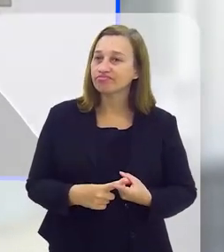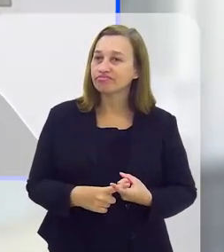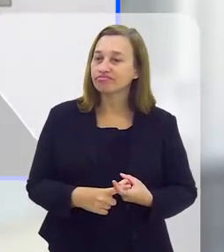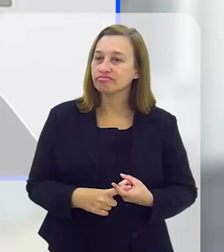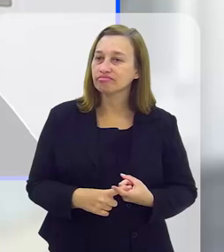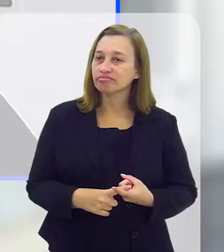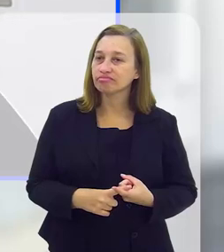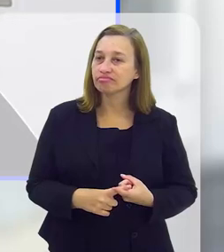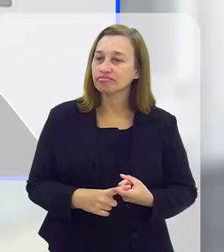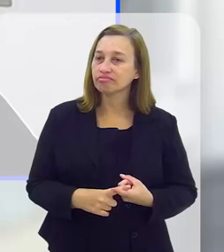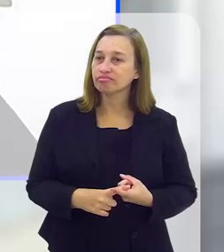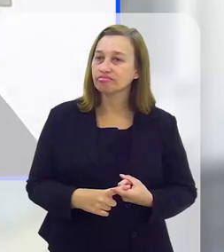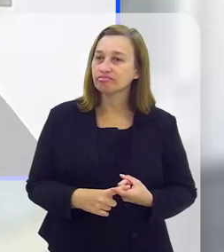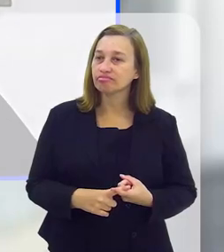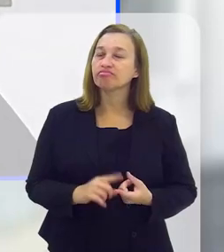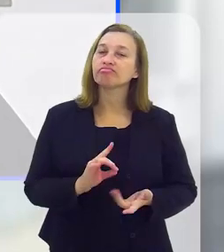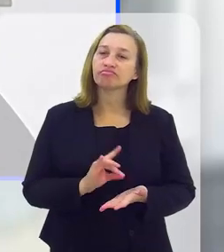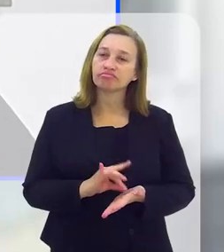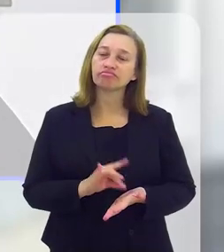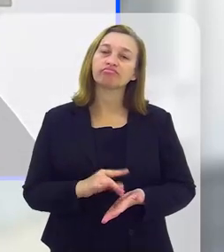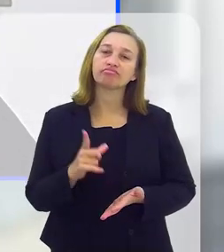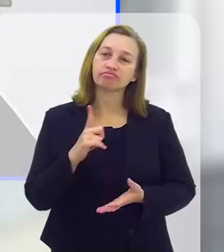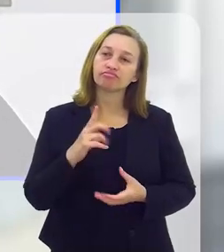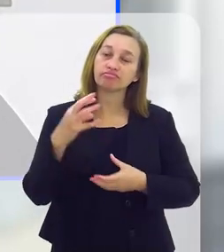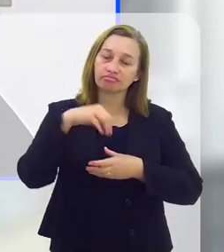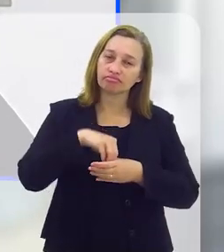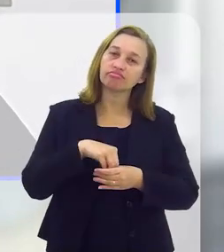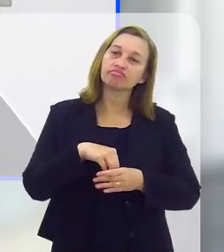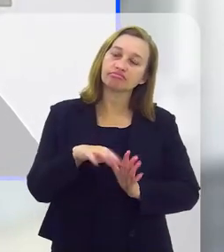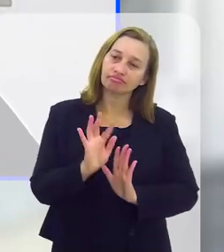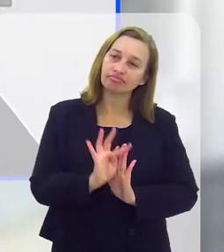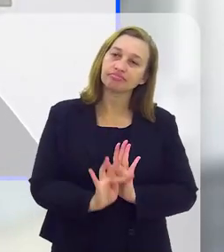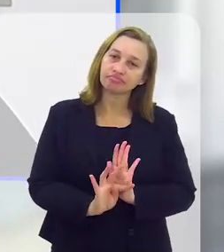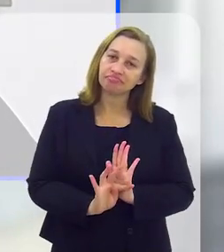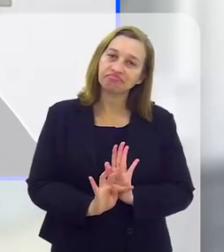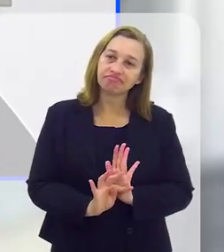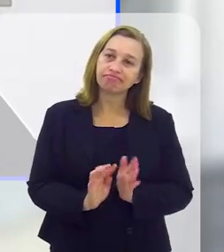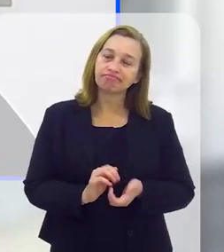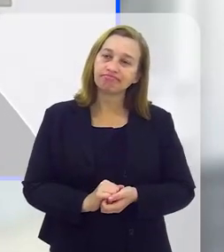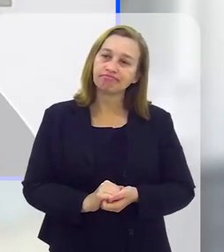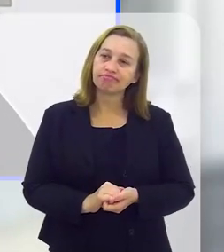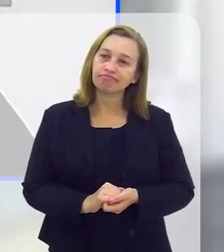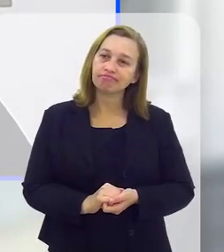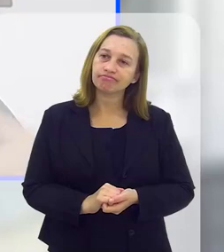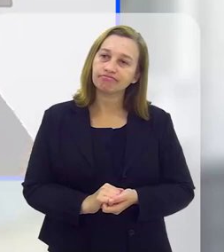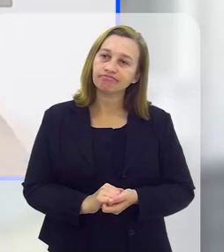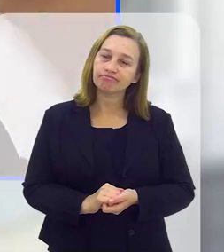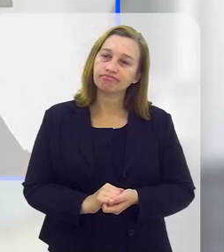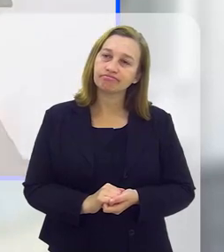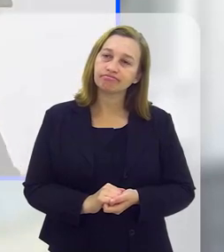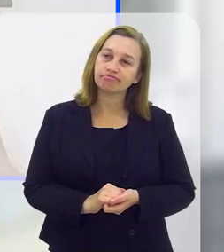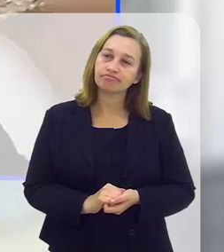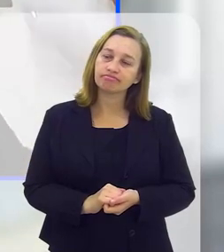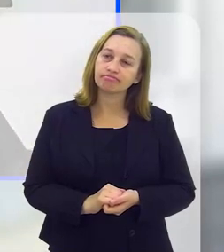porque há muita... Há muita verdade nele e há muita...